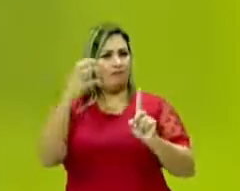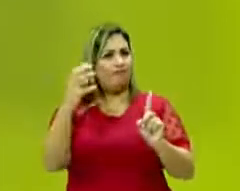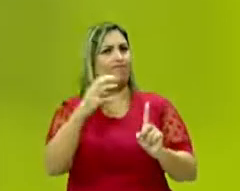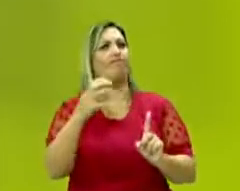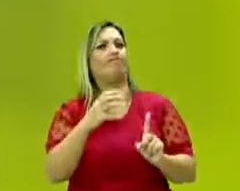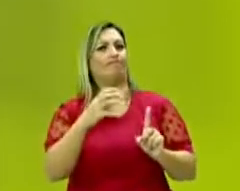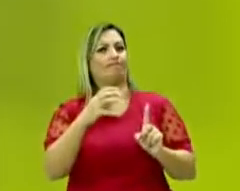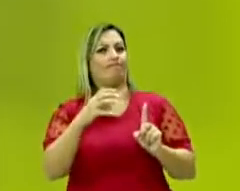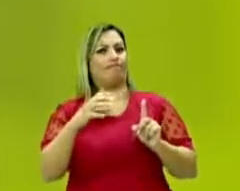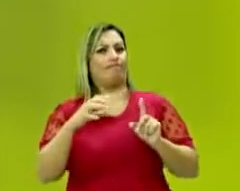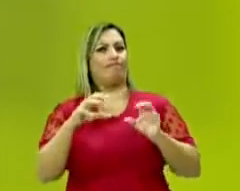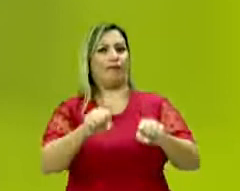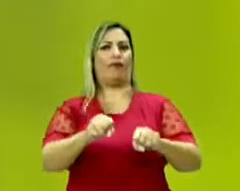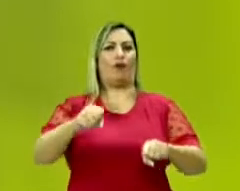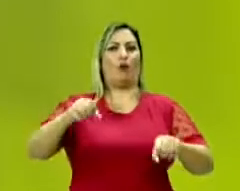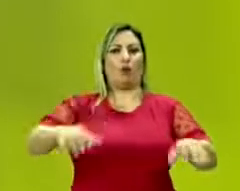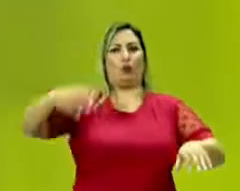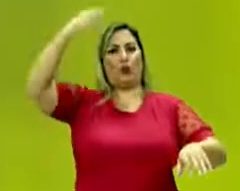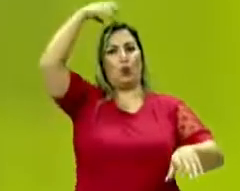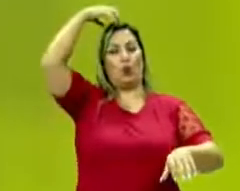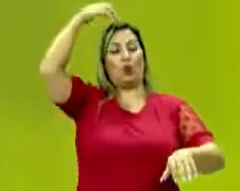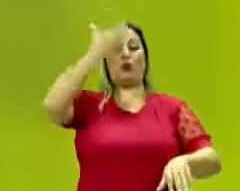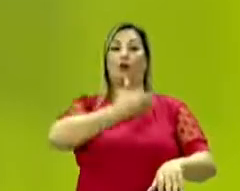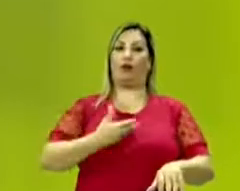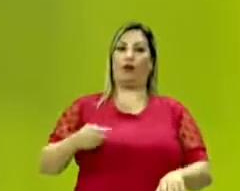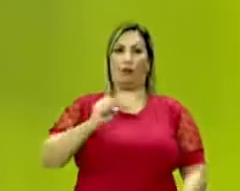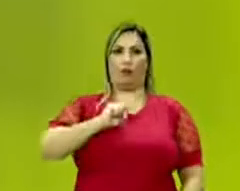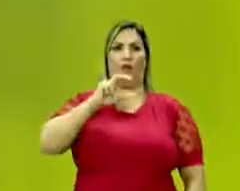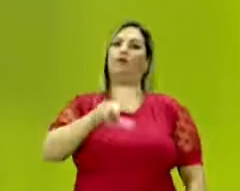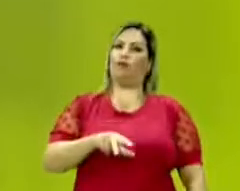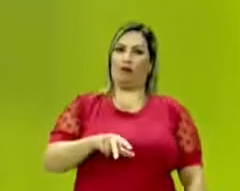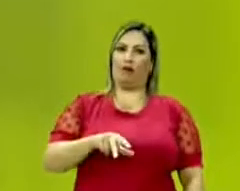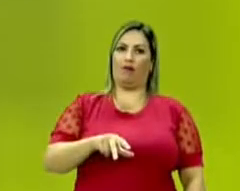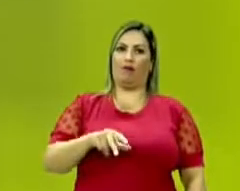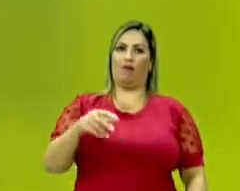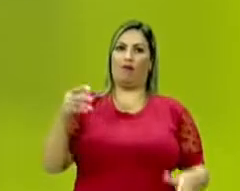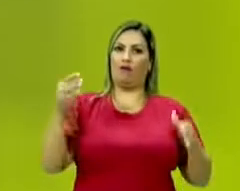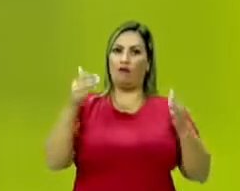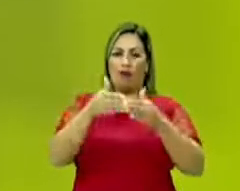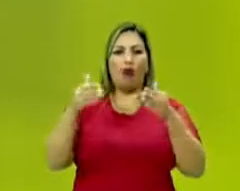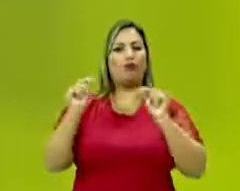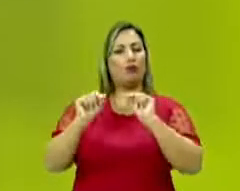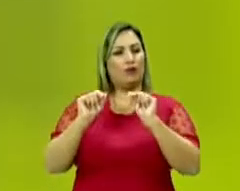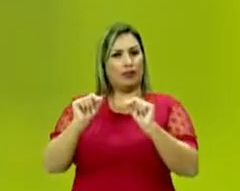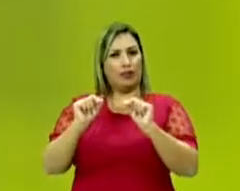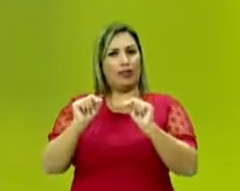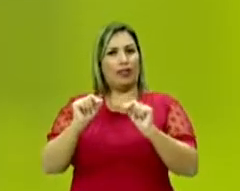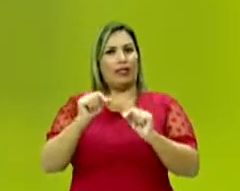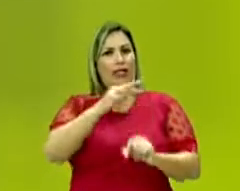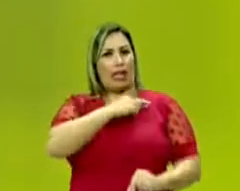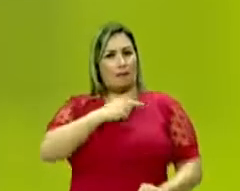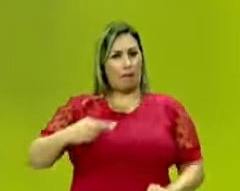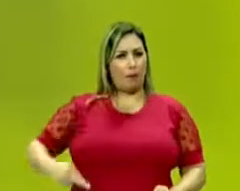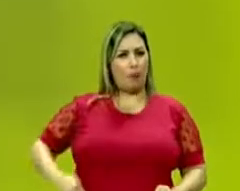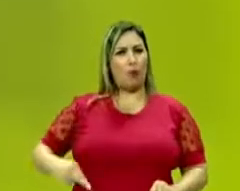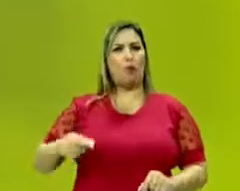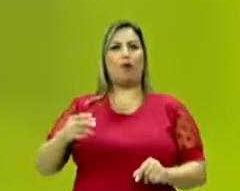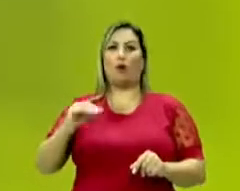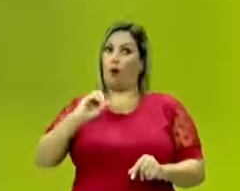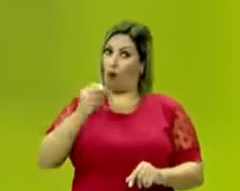de tomar um trono e governar em Portugal, sob vieses até de república ou